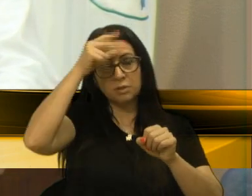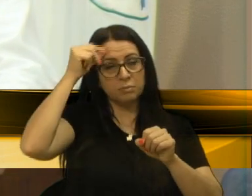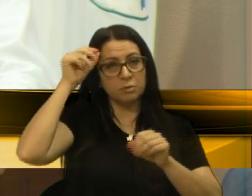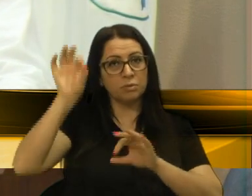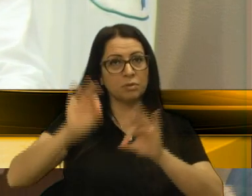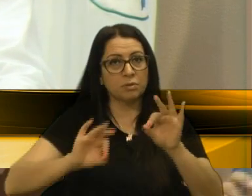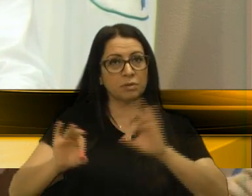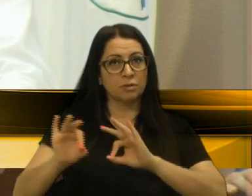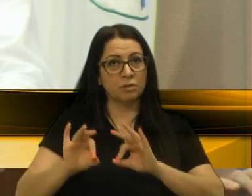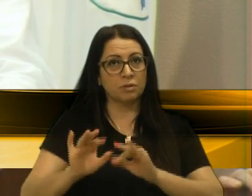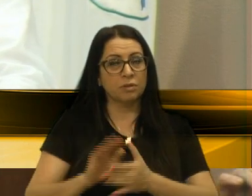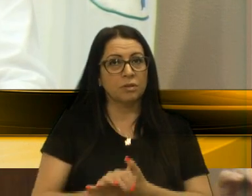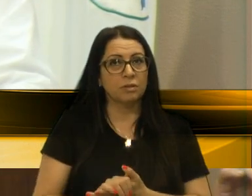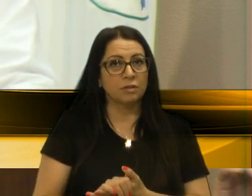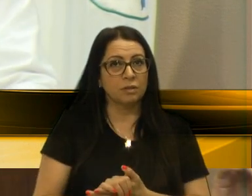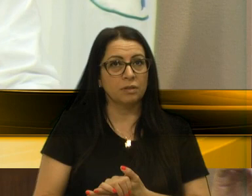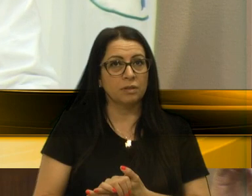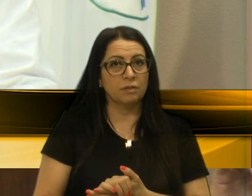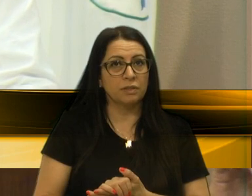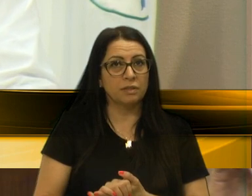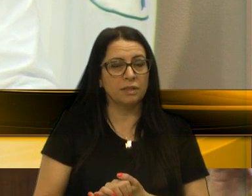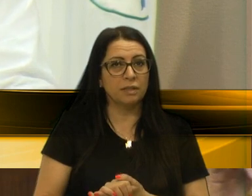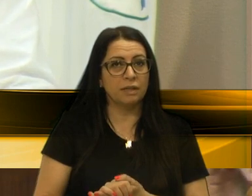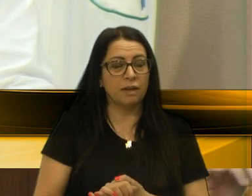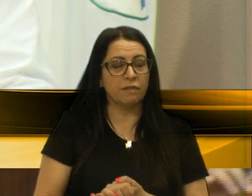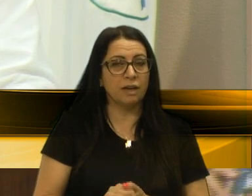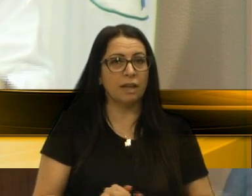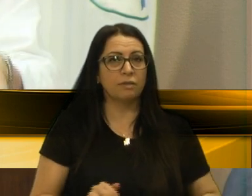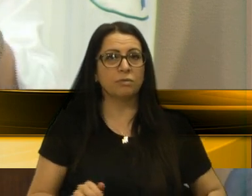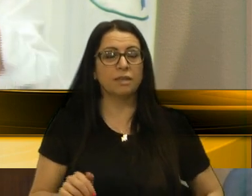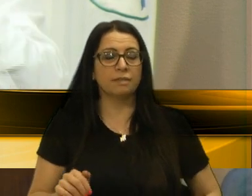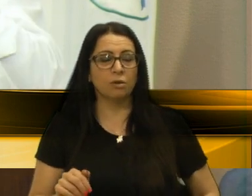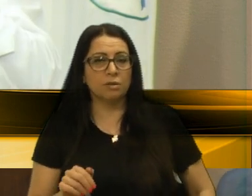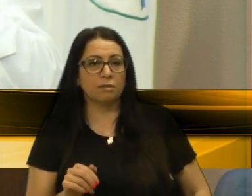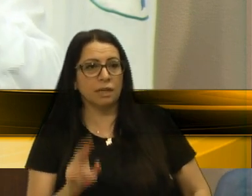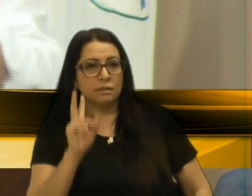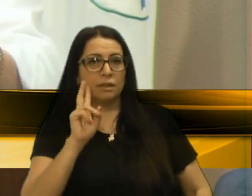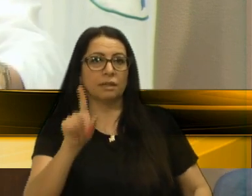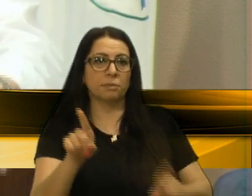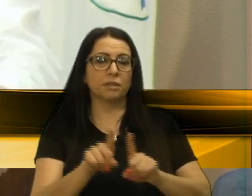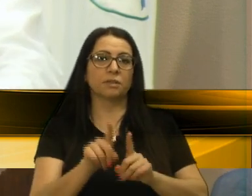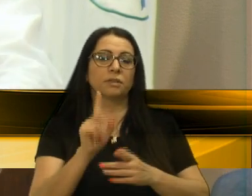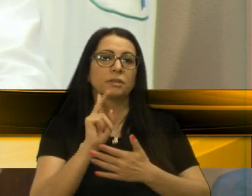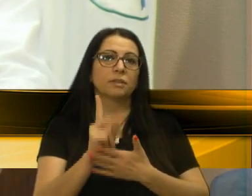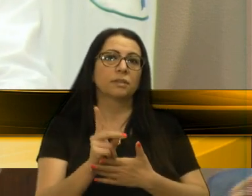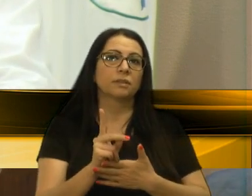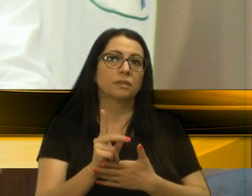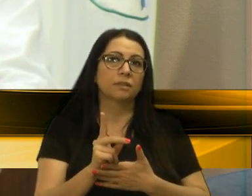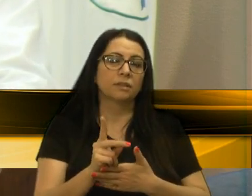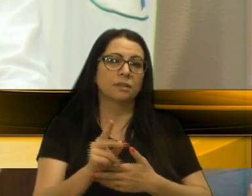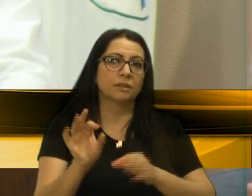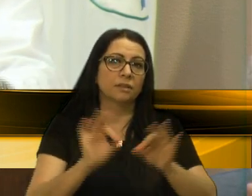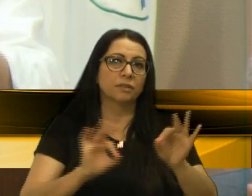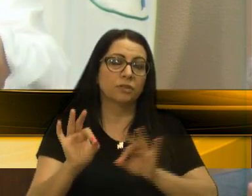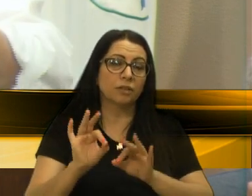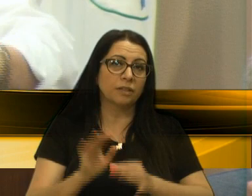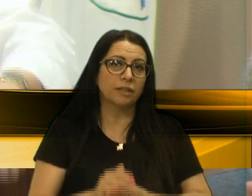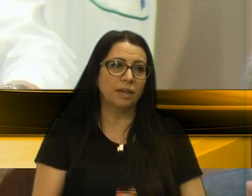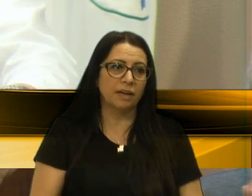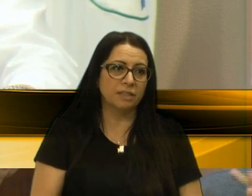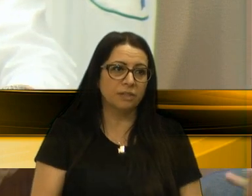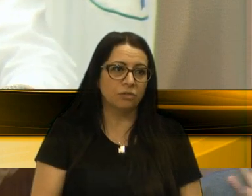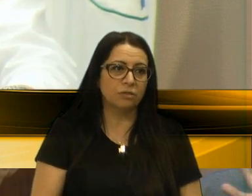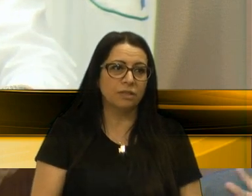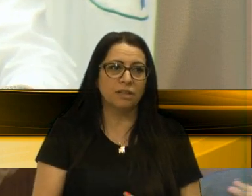Planejamento, com quatro ou cinco conselheiros do Conselho Municipal de Planejamento Territorial,